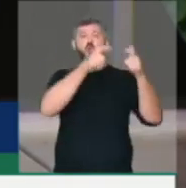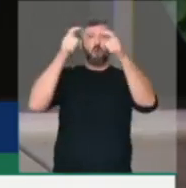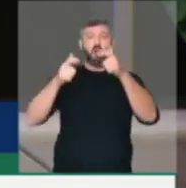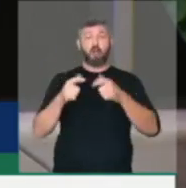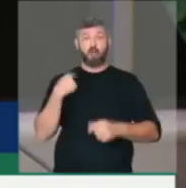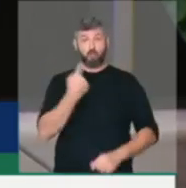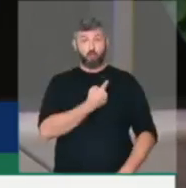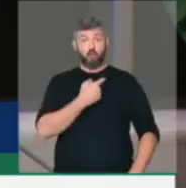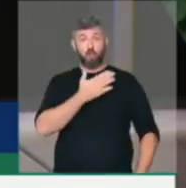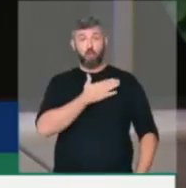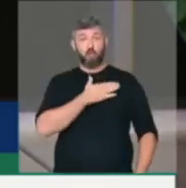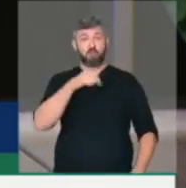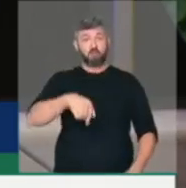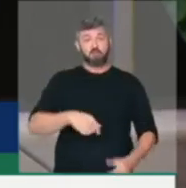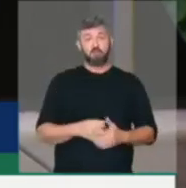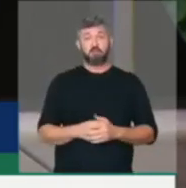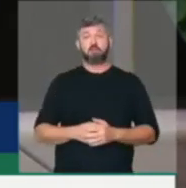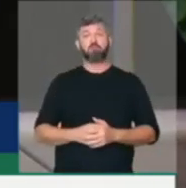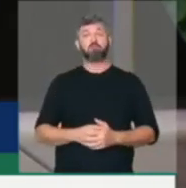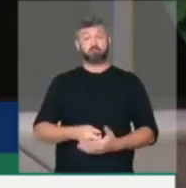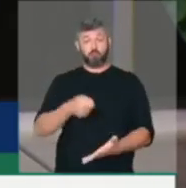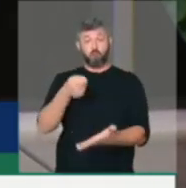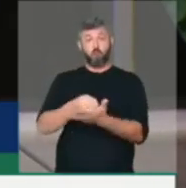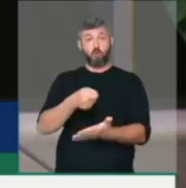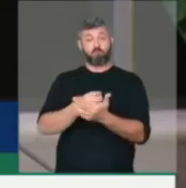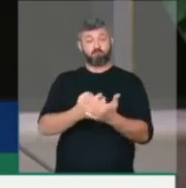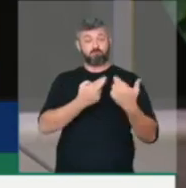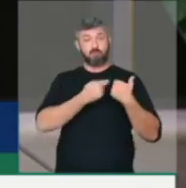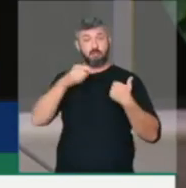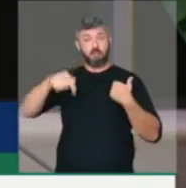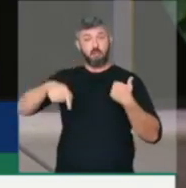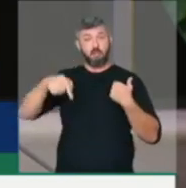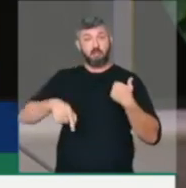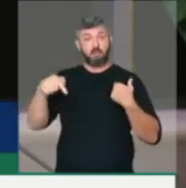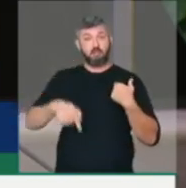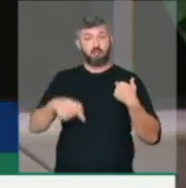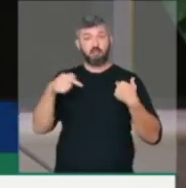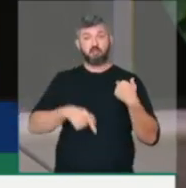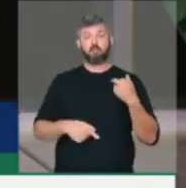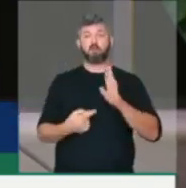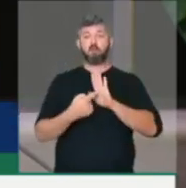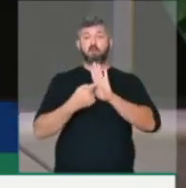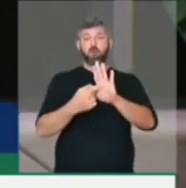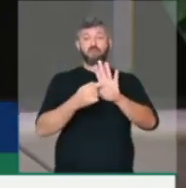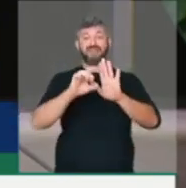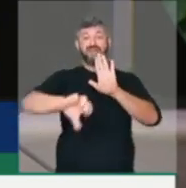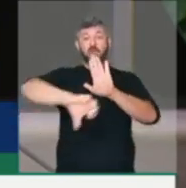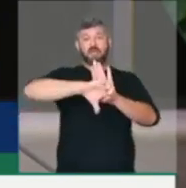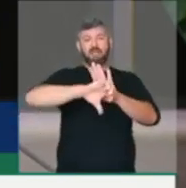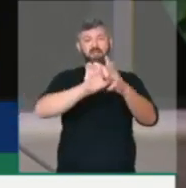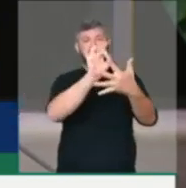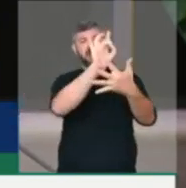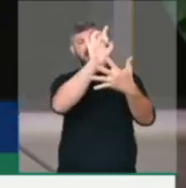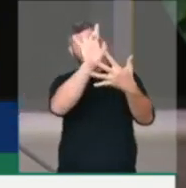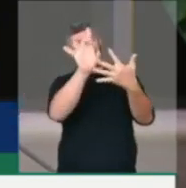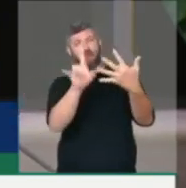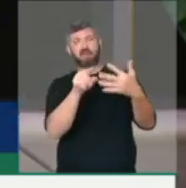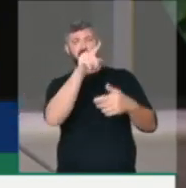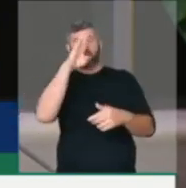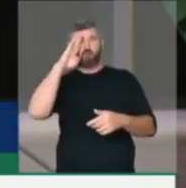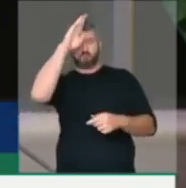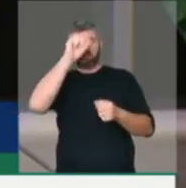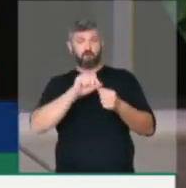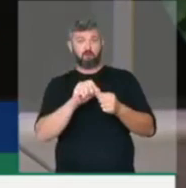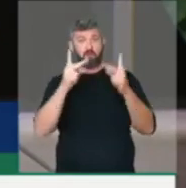aqui, temos a obrigação, Gungás, de pontuar cada crime cometido por ele. Como fizemos na